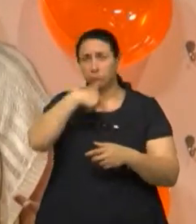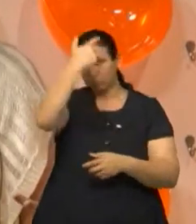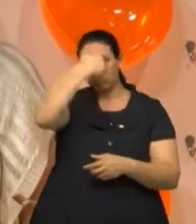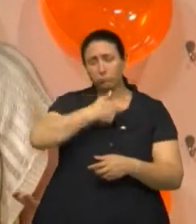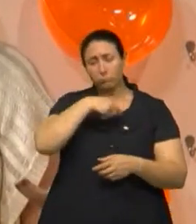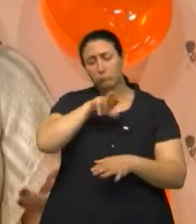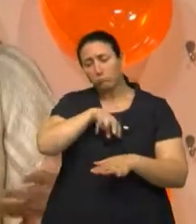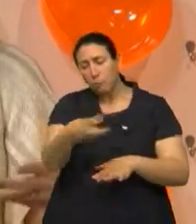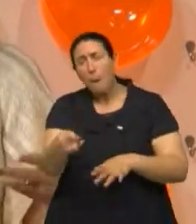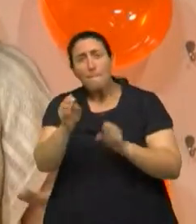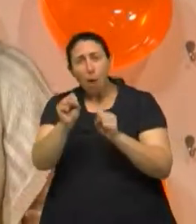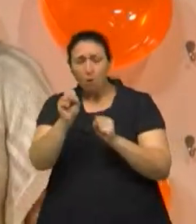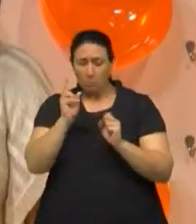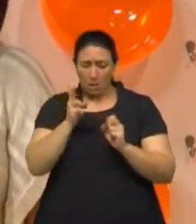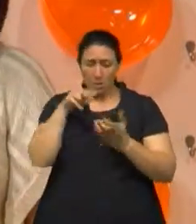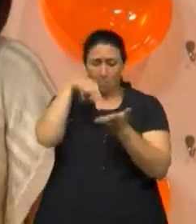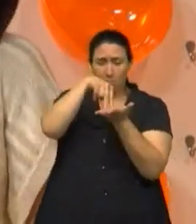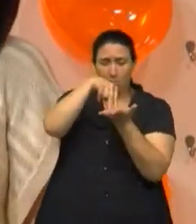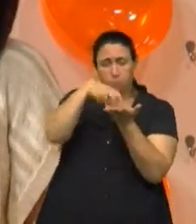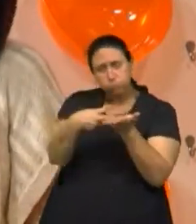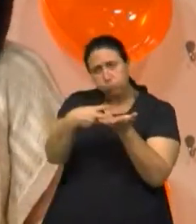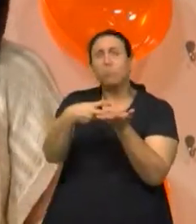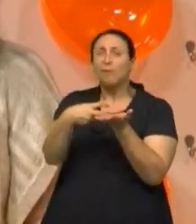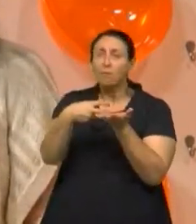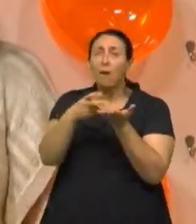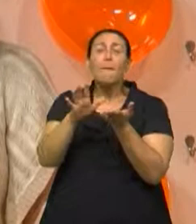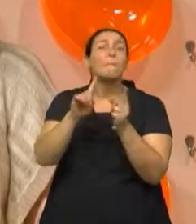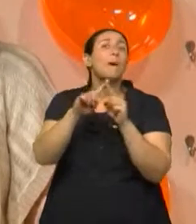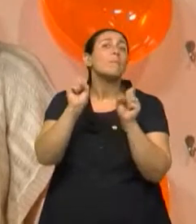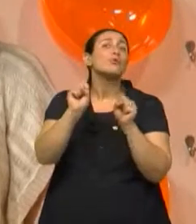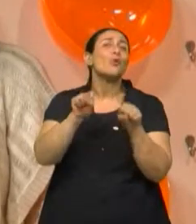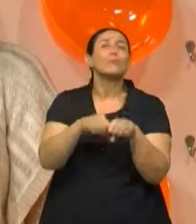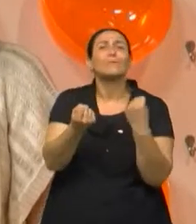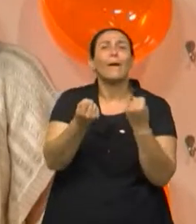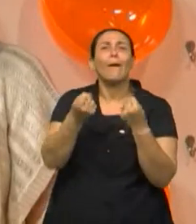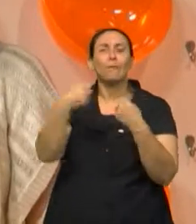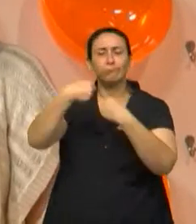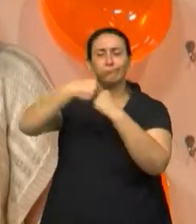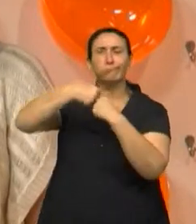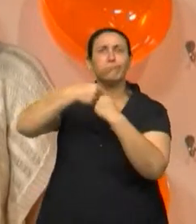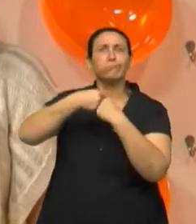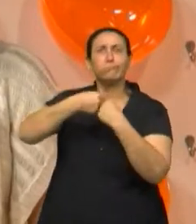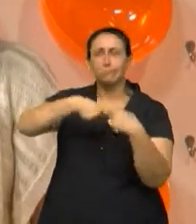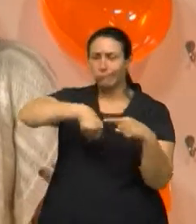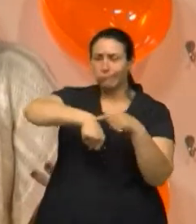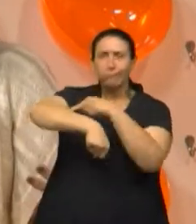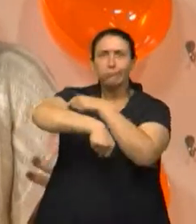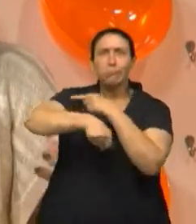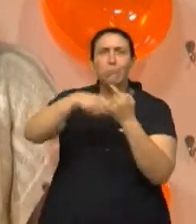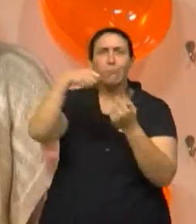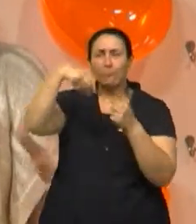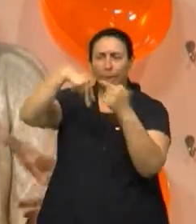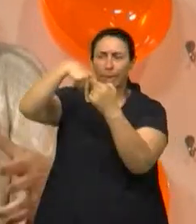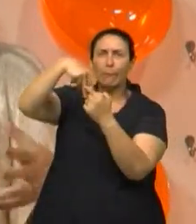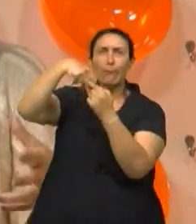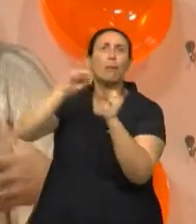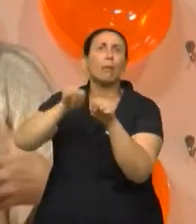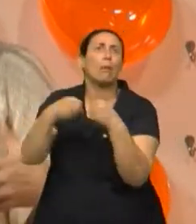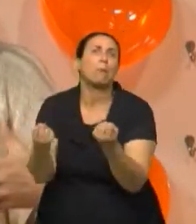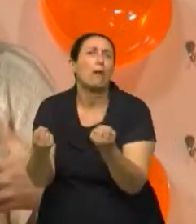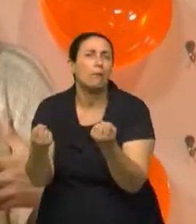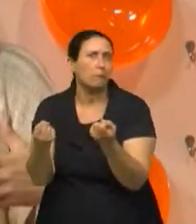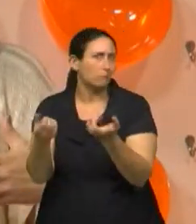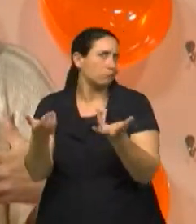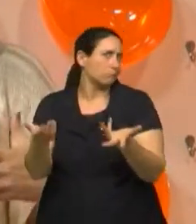preocupação. Mas ela pode provocar, por exemplo, uma fratura de fêmur numa pessoa idosa que tem osteoporose. E que isso, na